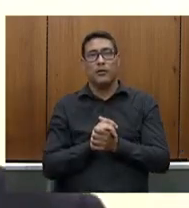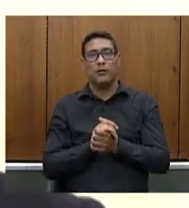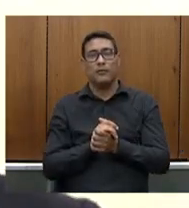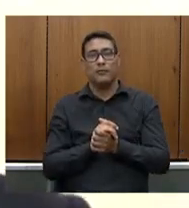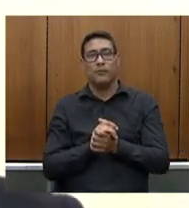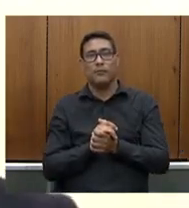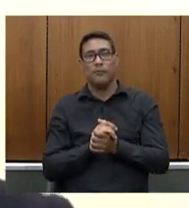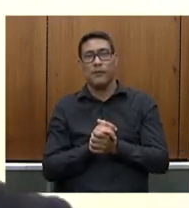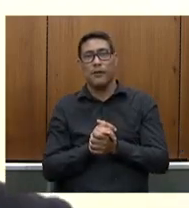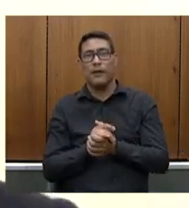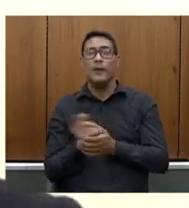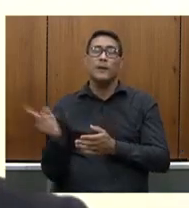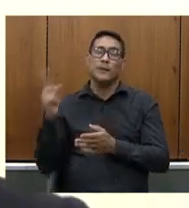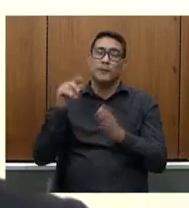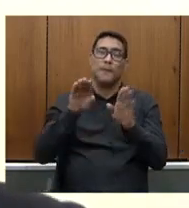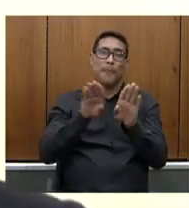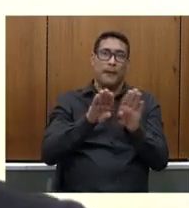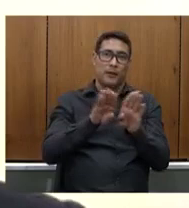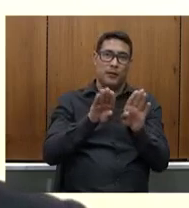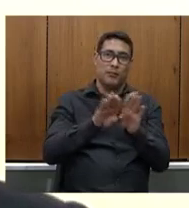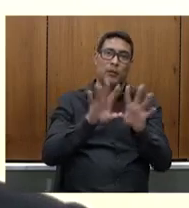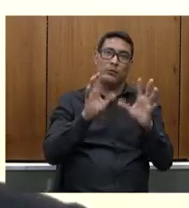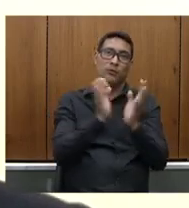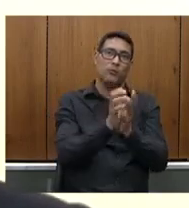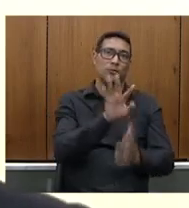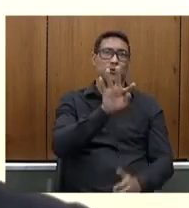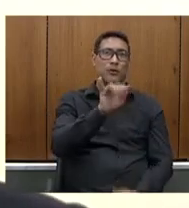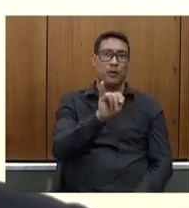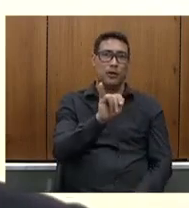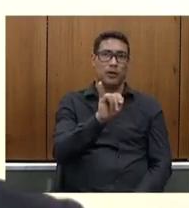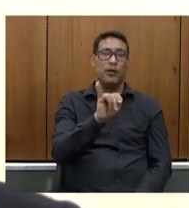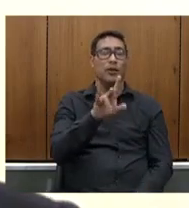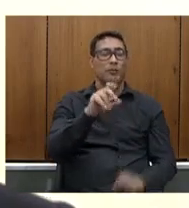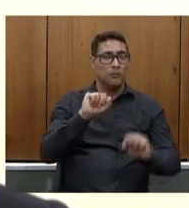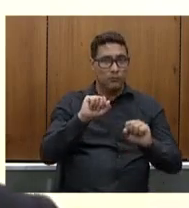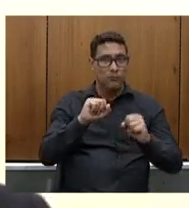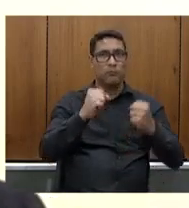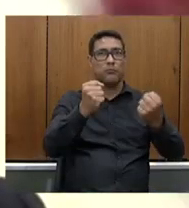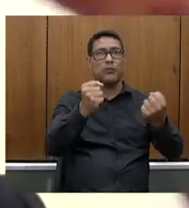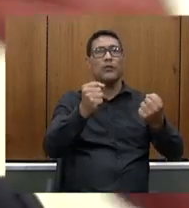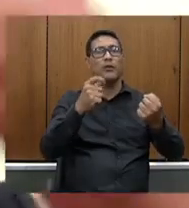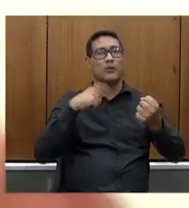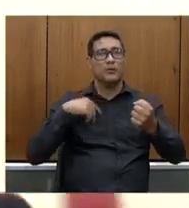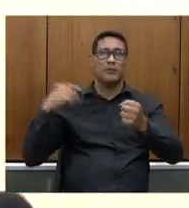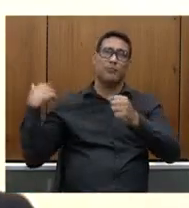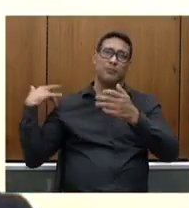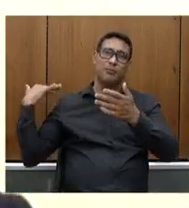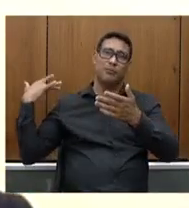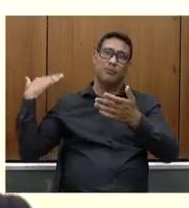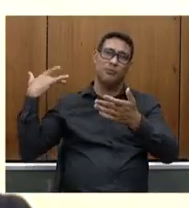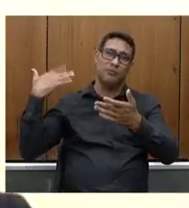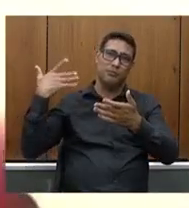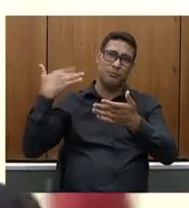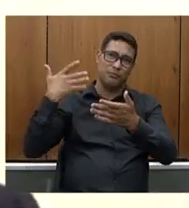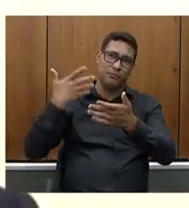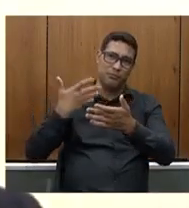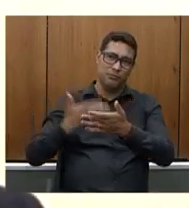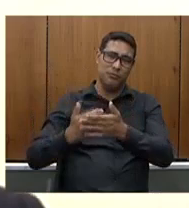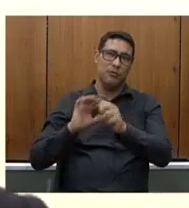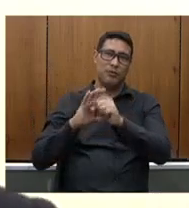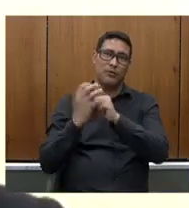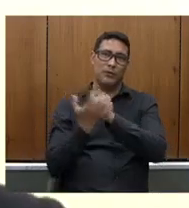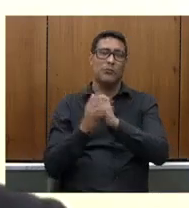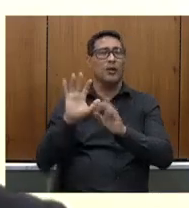Assembleia e também toda a equipe de TI da Assembleia pelo esforço que vem desde os tempos da pandemia para essa revolução